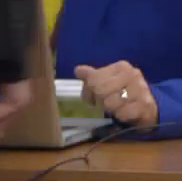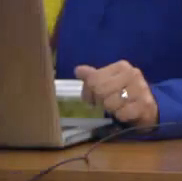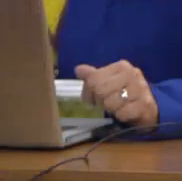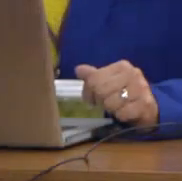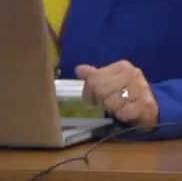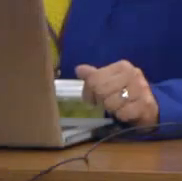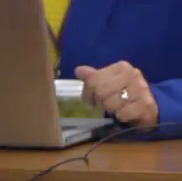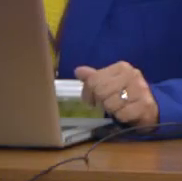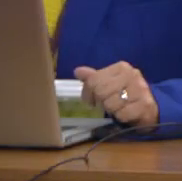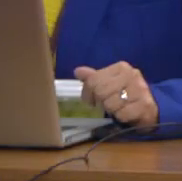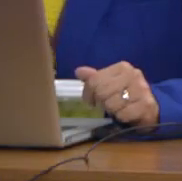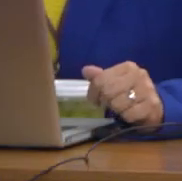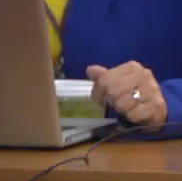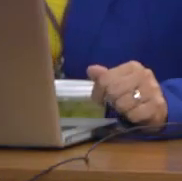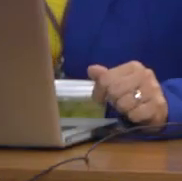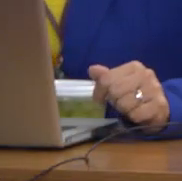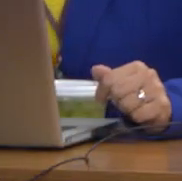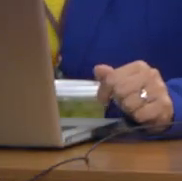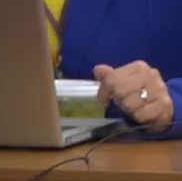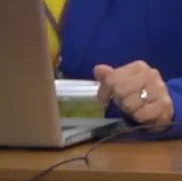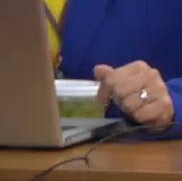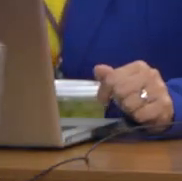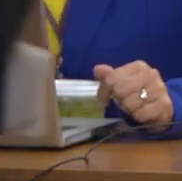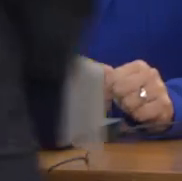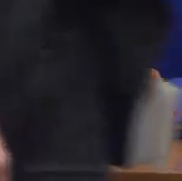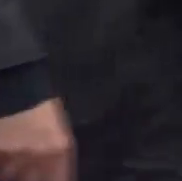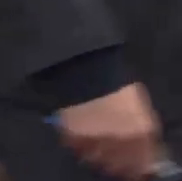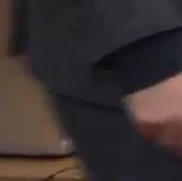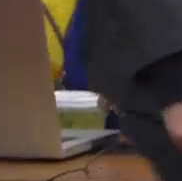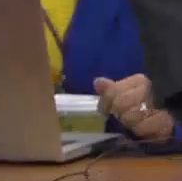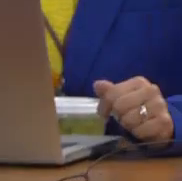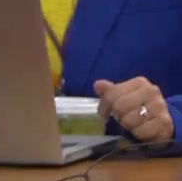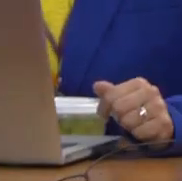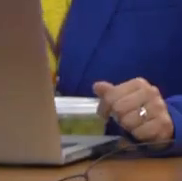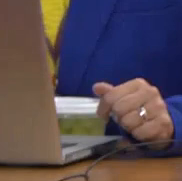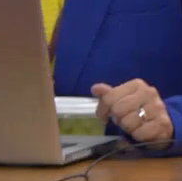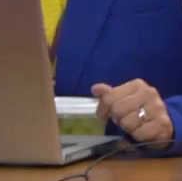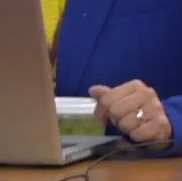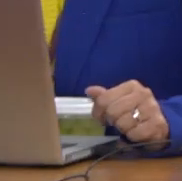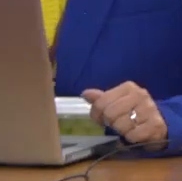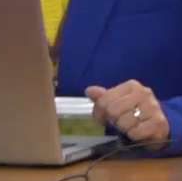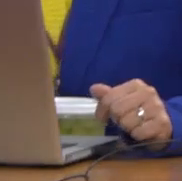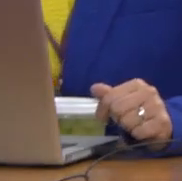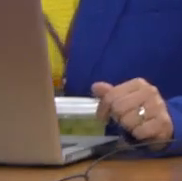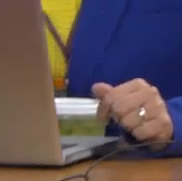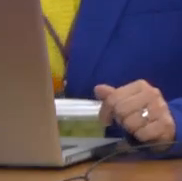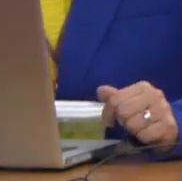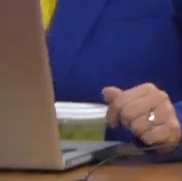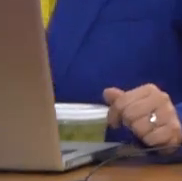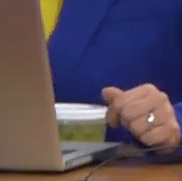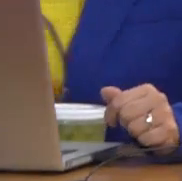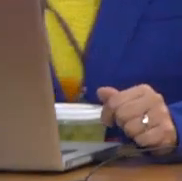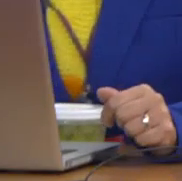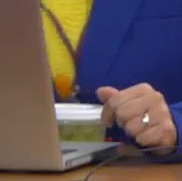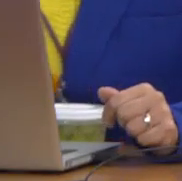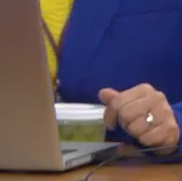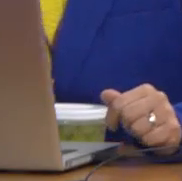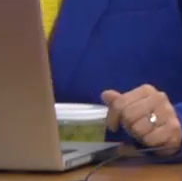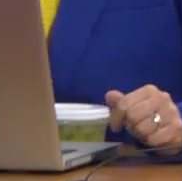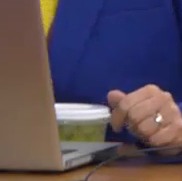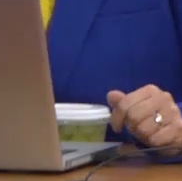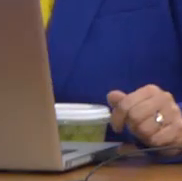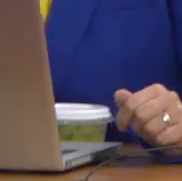Estado não prioriza. O social é tratado pelo governo do Estado como assistencialismo. As pessoas